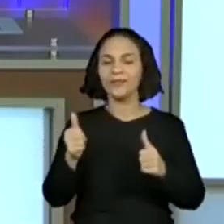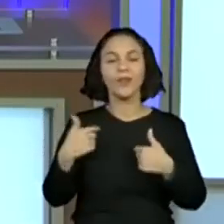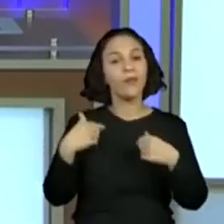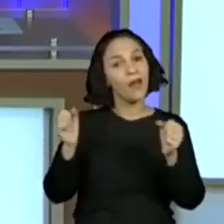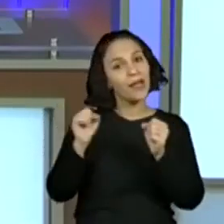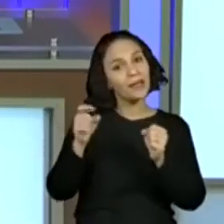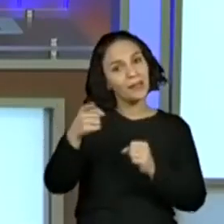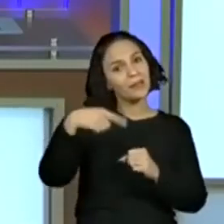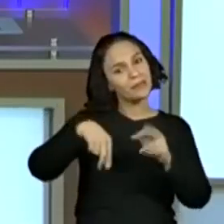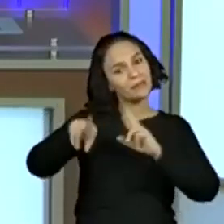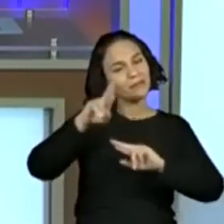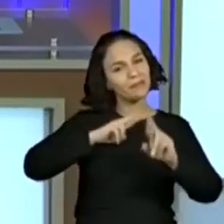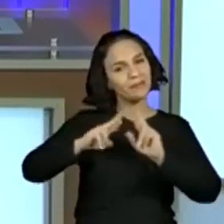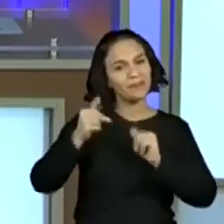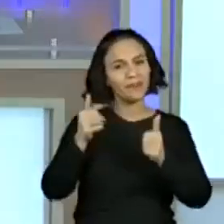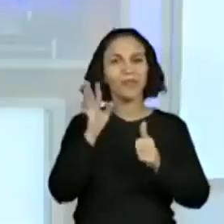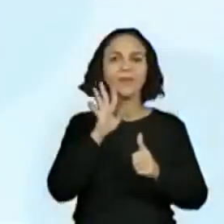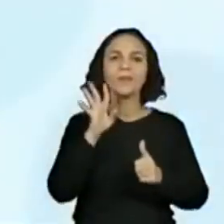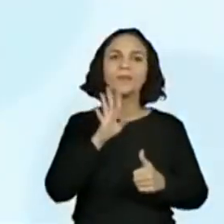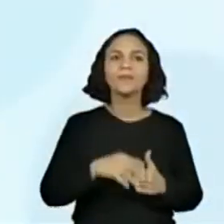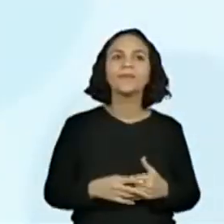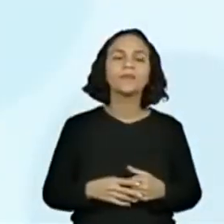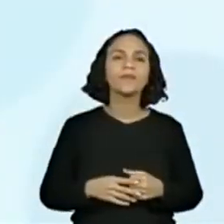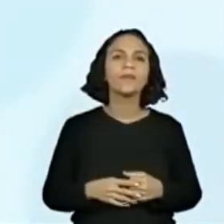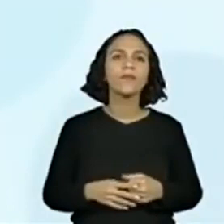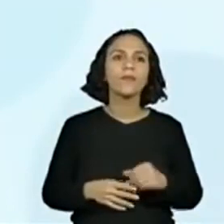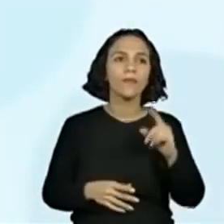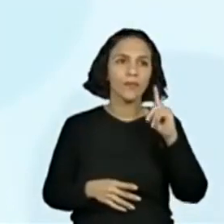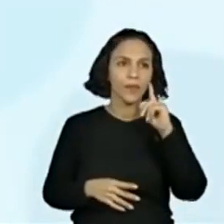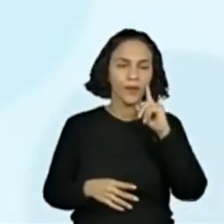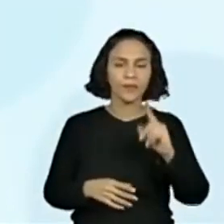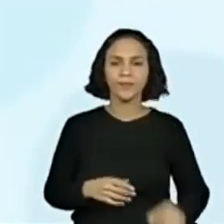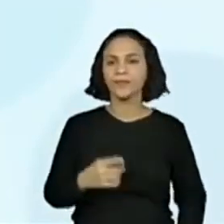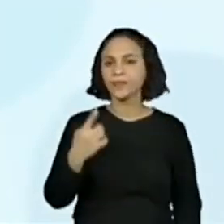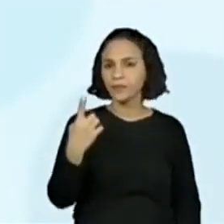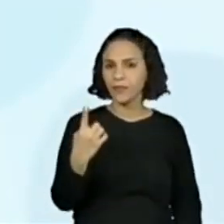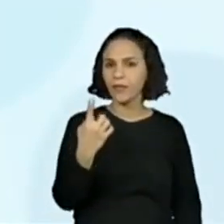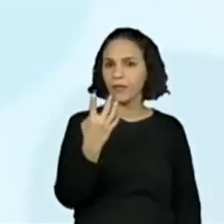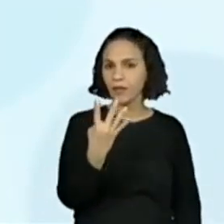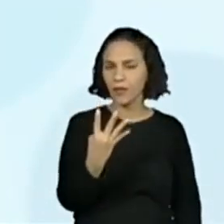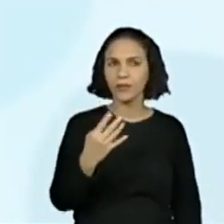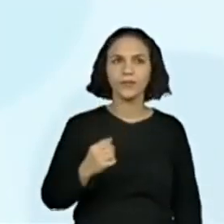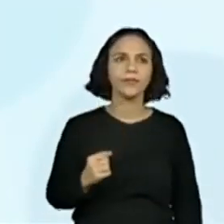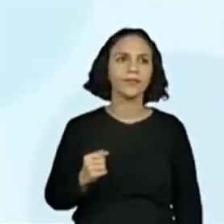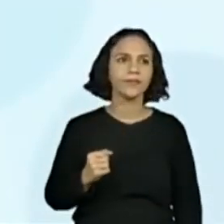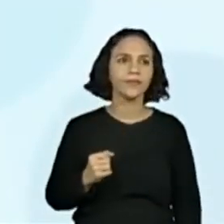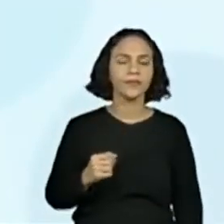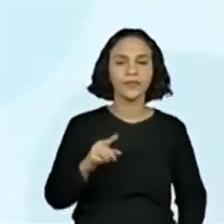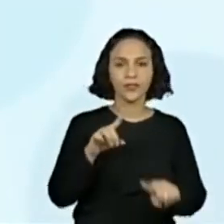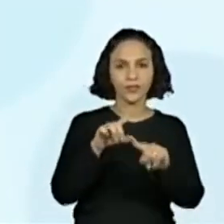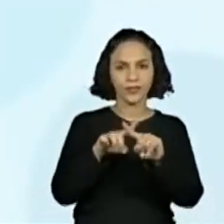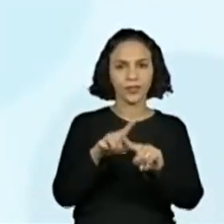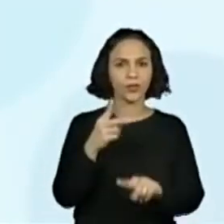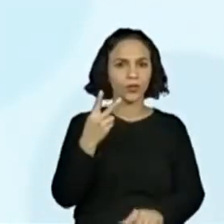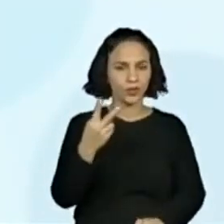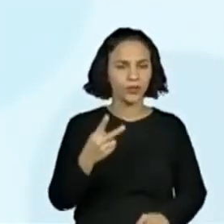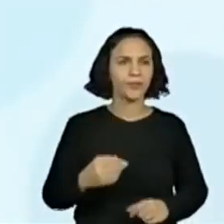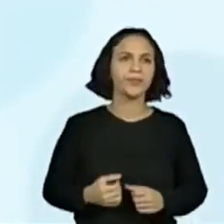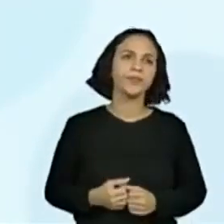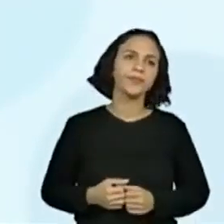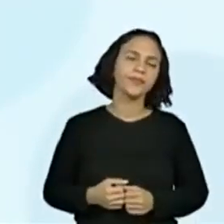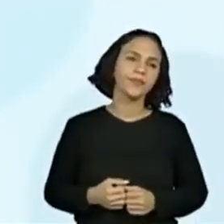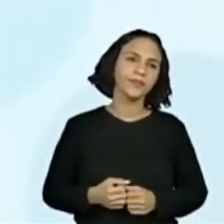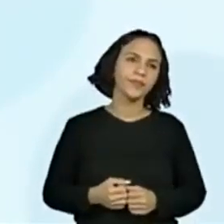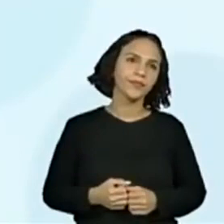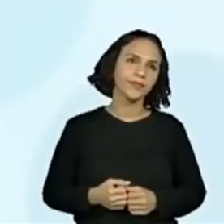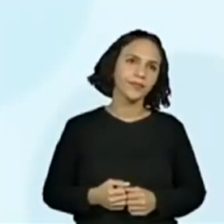participação. Então, vamos lá. Nós temos 14. Vou fazer vezes 2, ok? 14